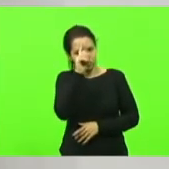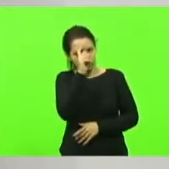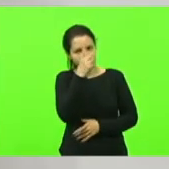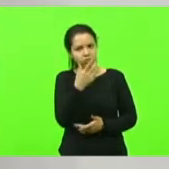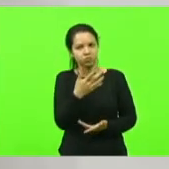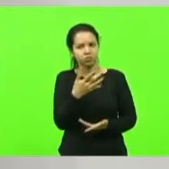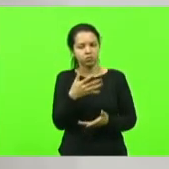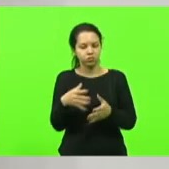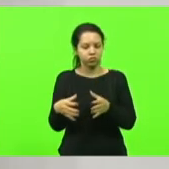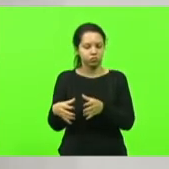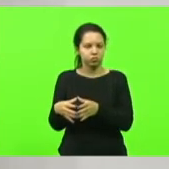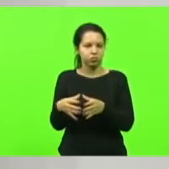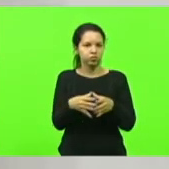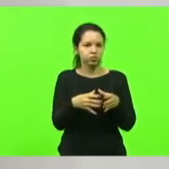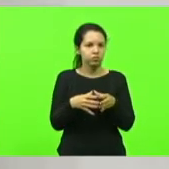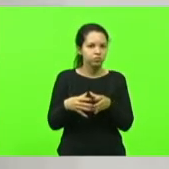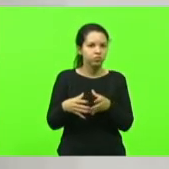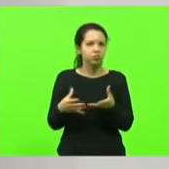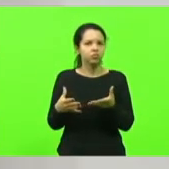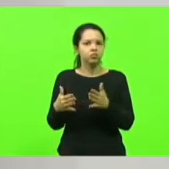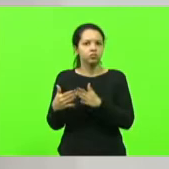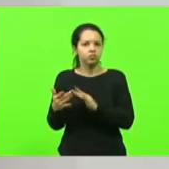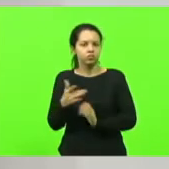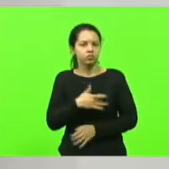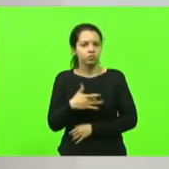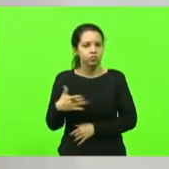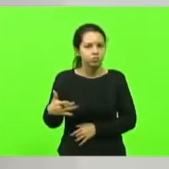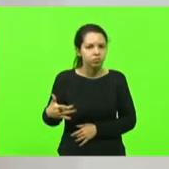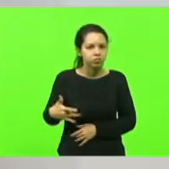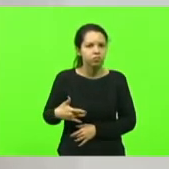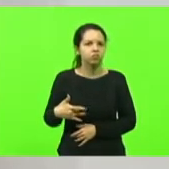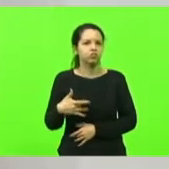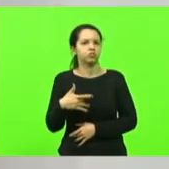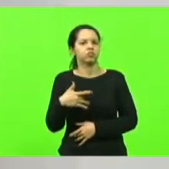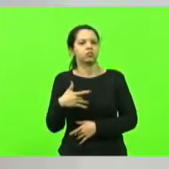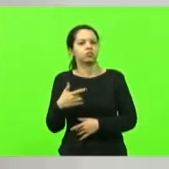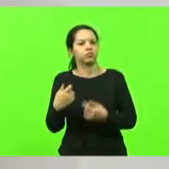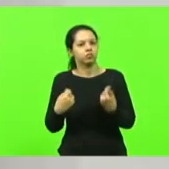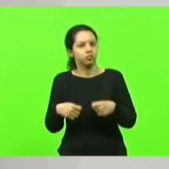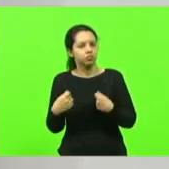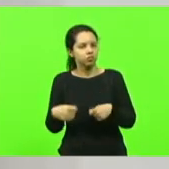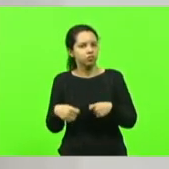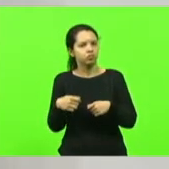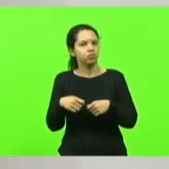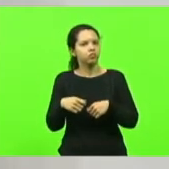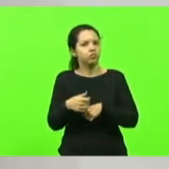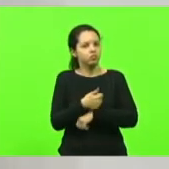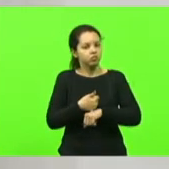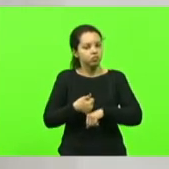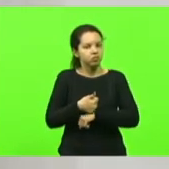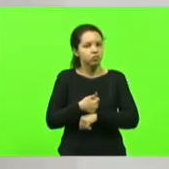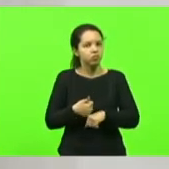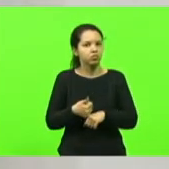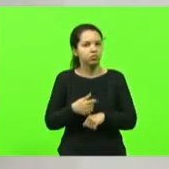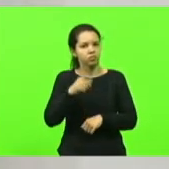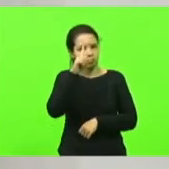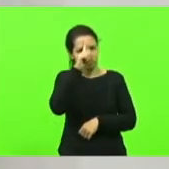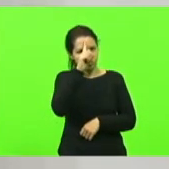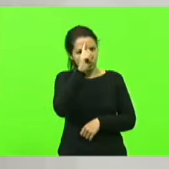área de atendimento, no corpo ali de profissionais dos hospitais e pronto-socorro, ter